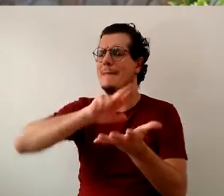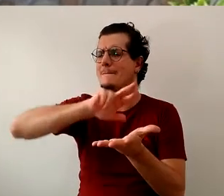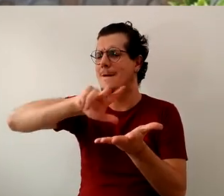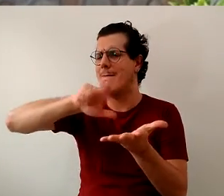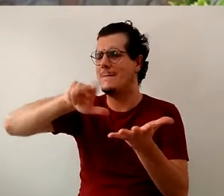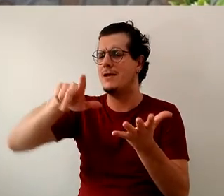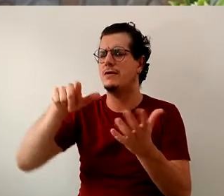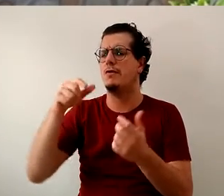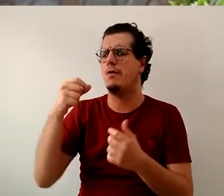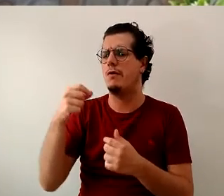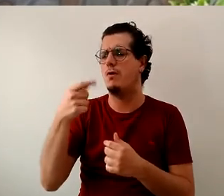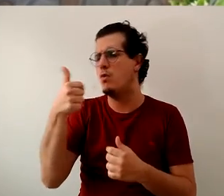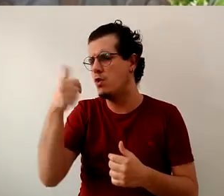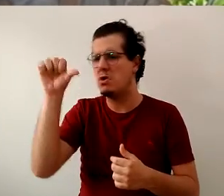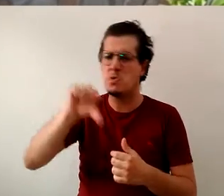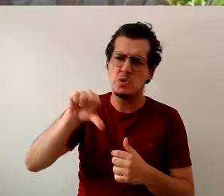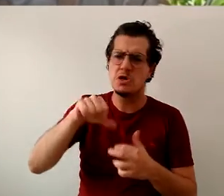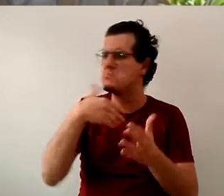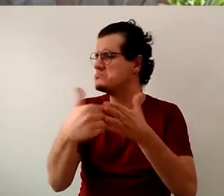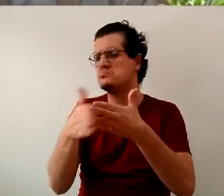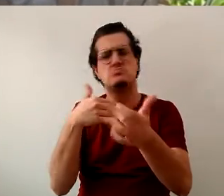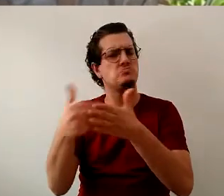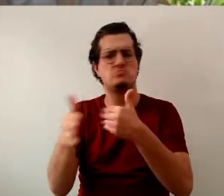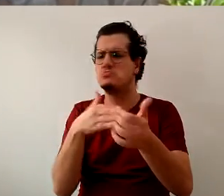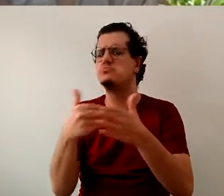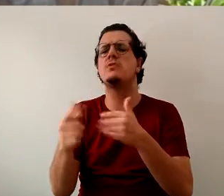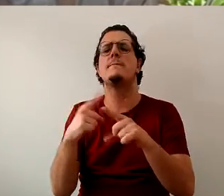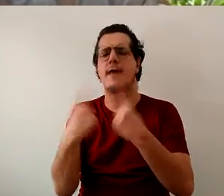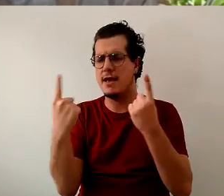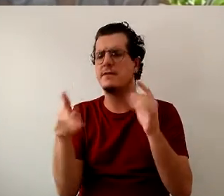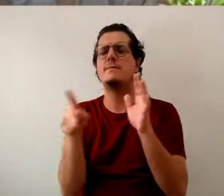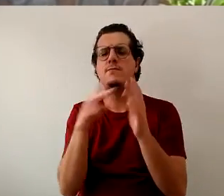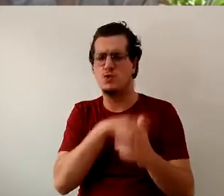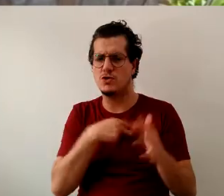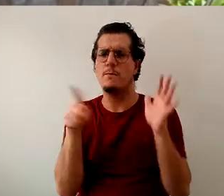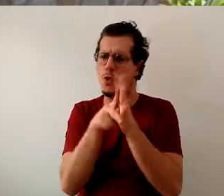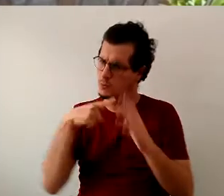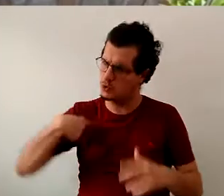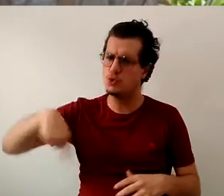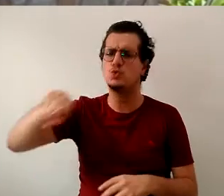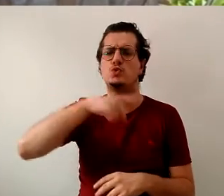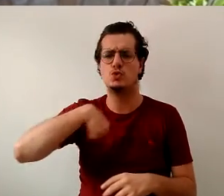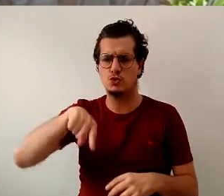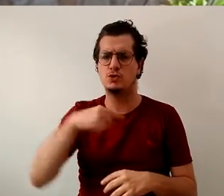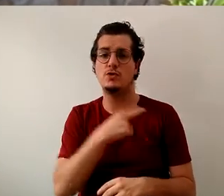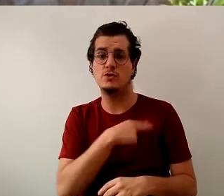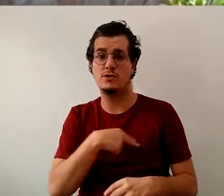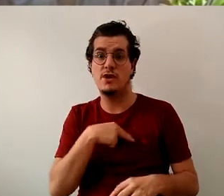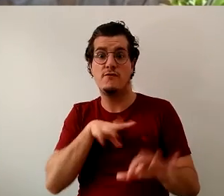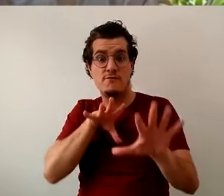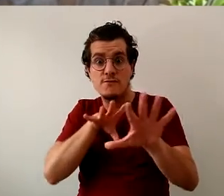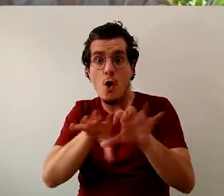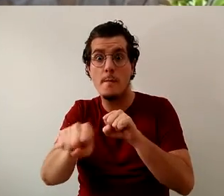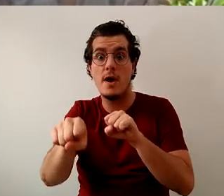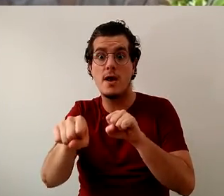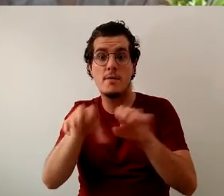qualidades e defeitos. Mas a uneal é nossa. Formou e forma muitos e muitos